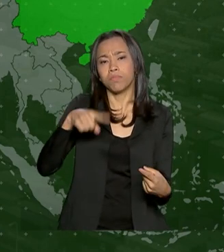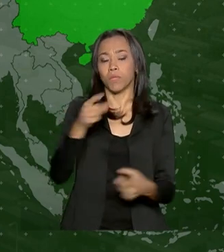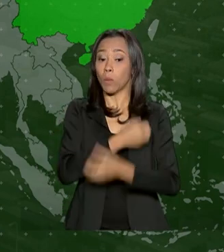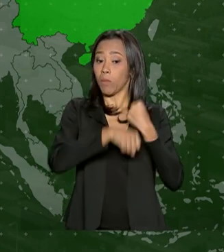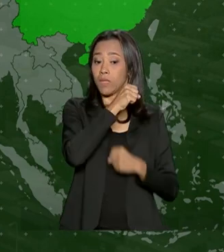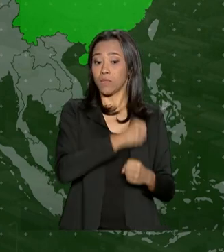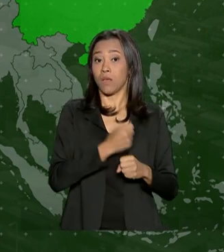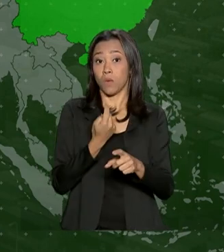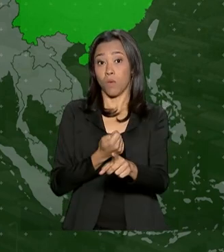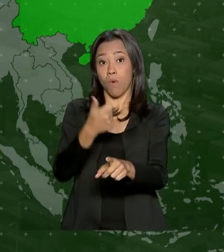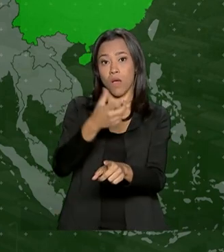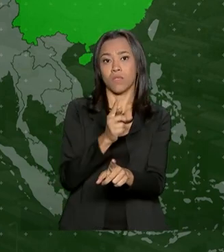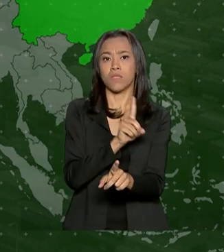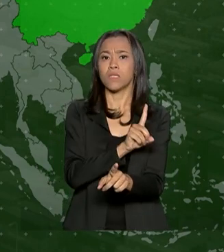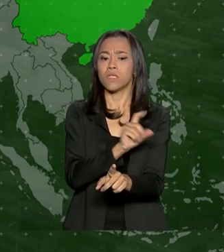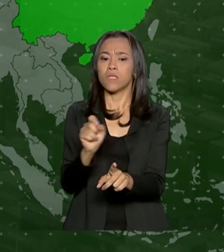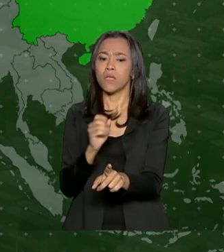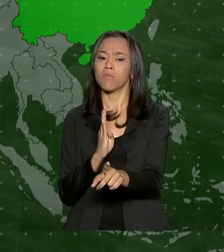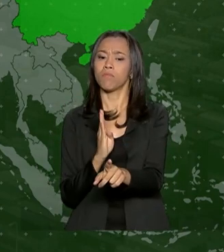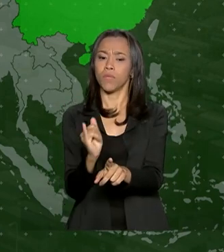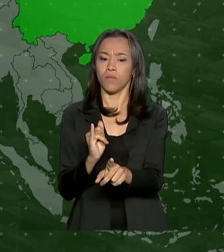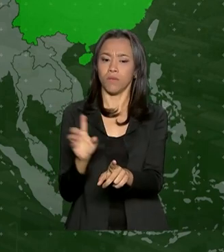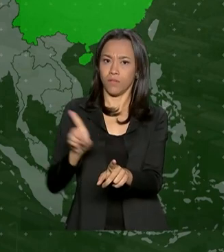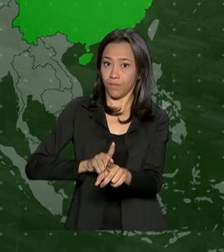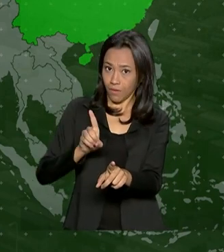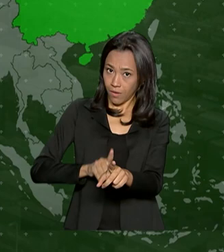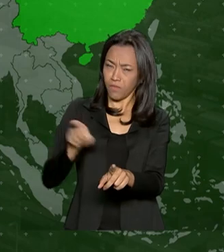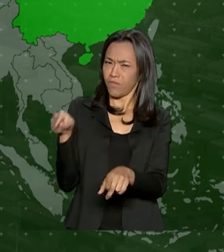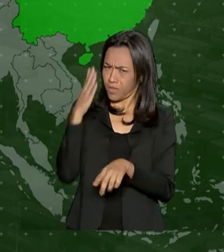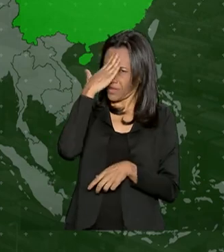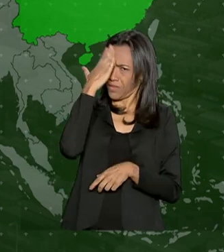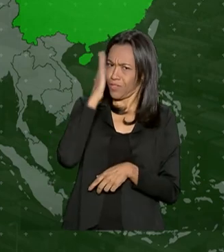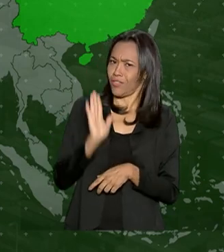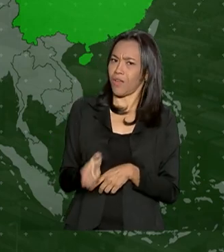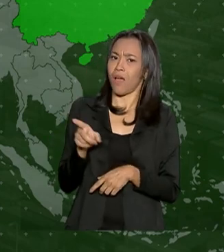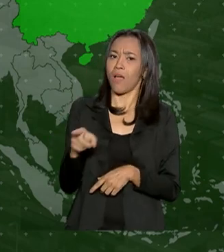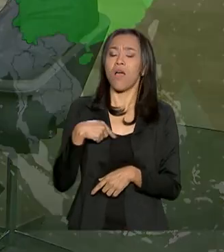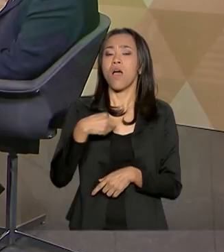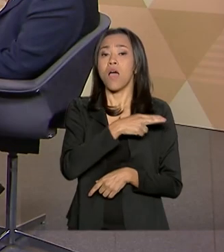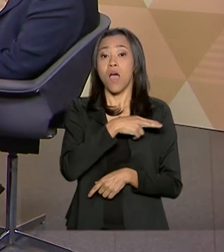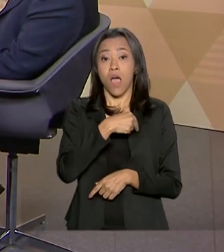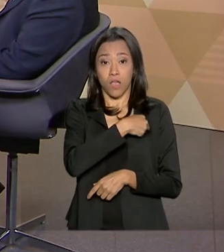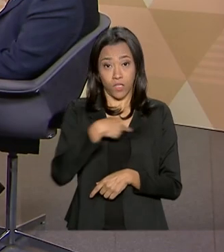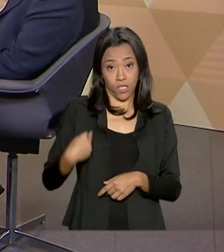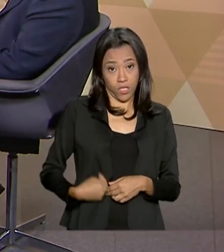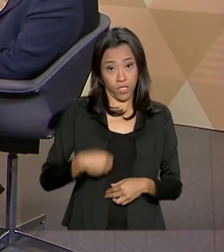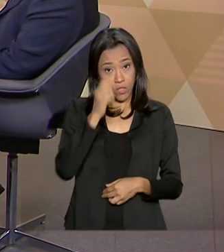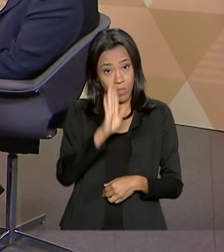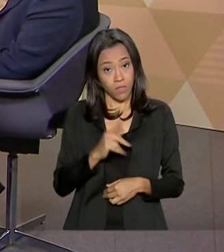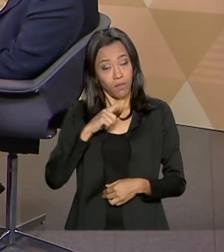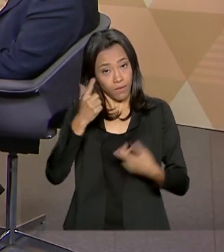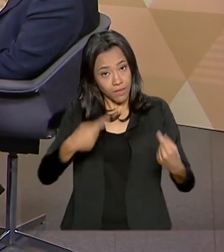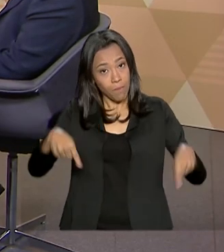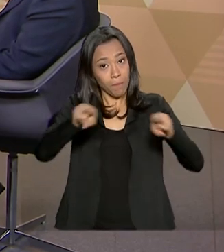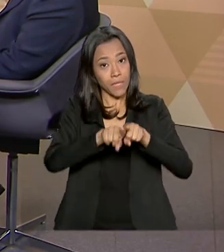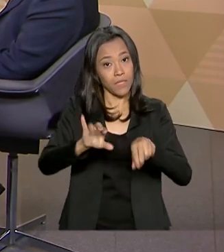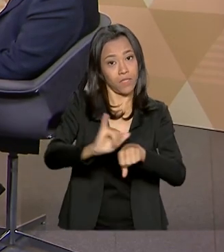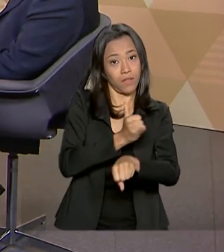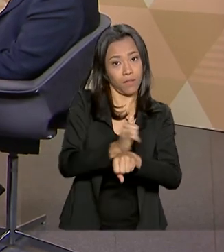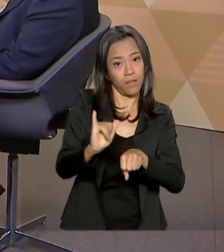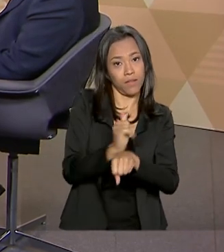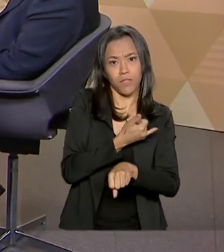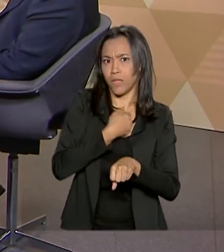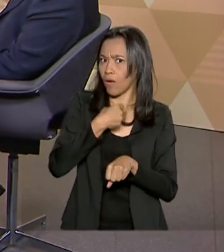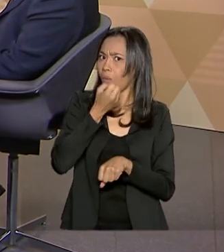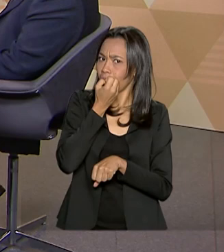chegou a quase 100 bilhões de dólares. O senhor sabe, né? A China e o Brasil têm essa parceria estratégica, e a China é o